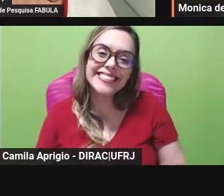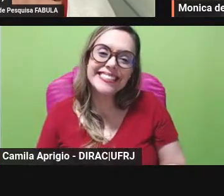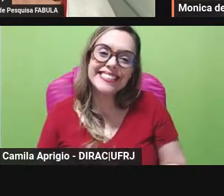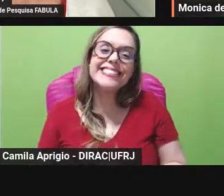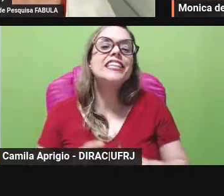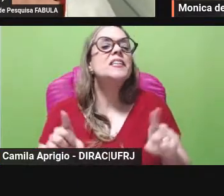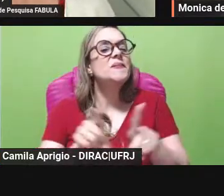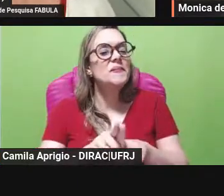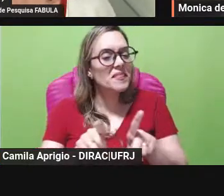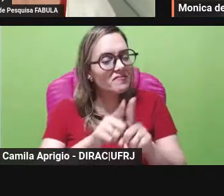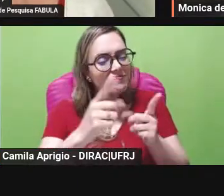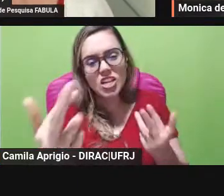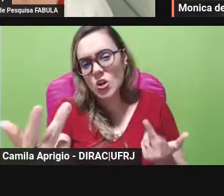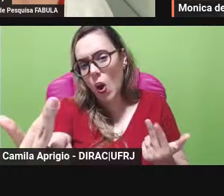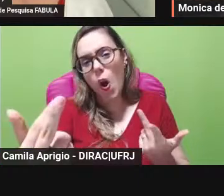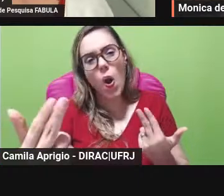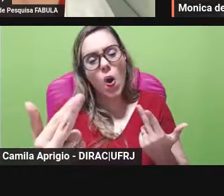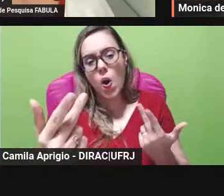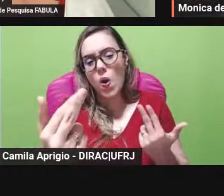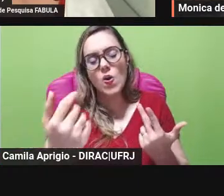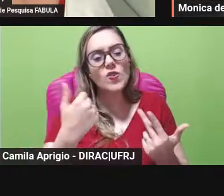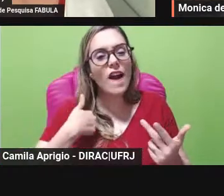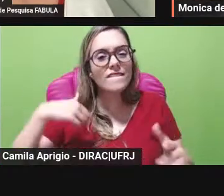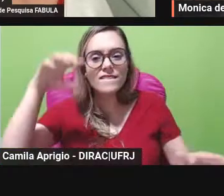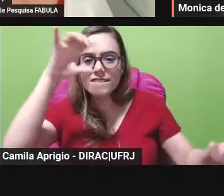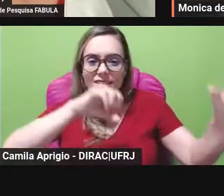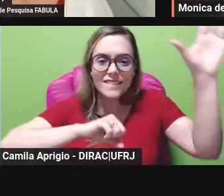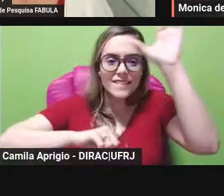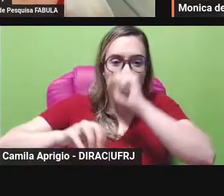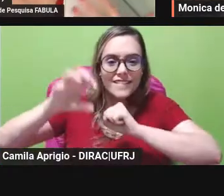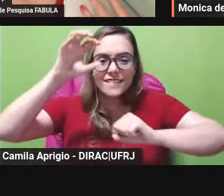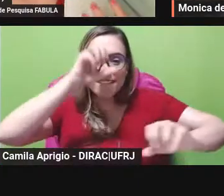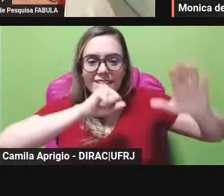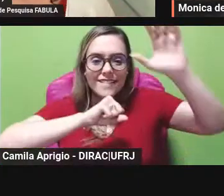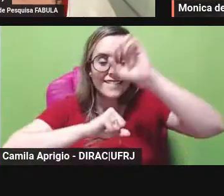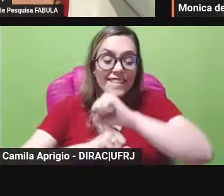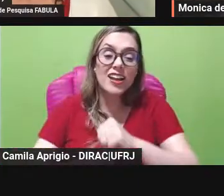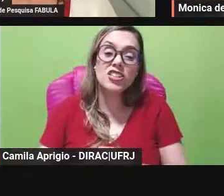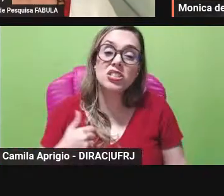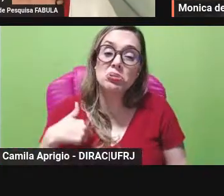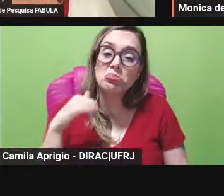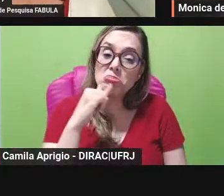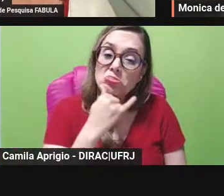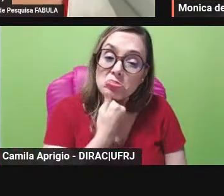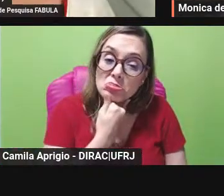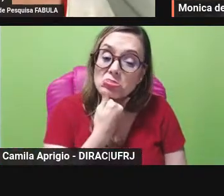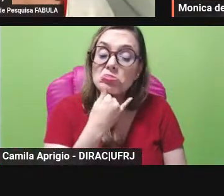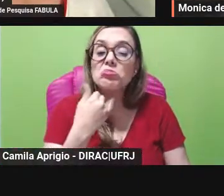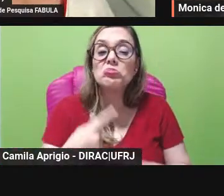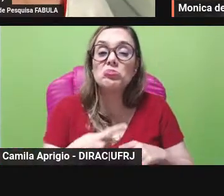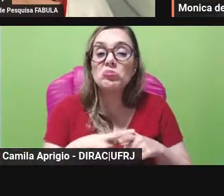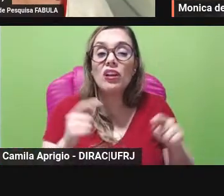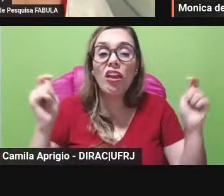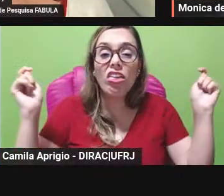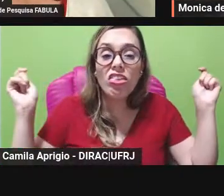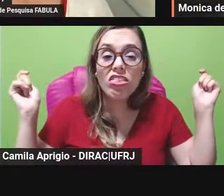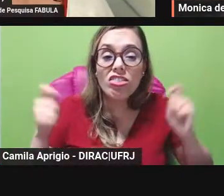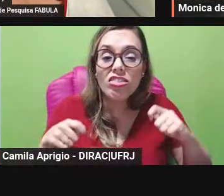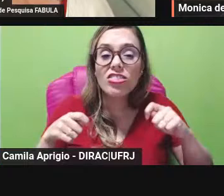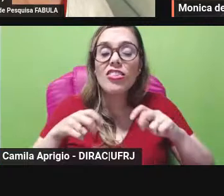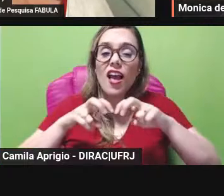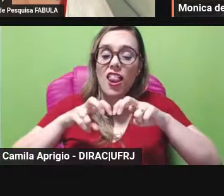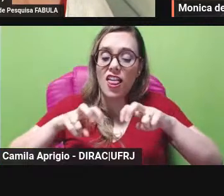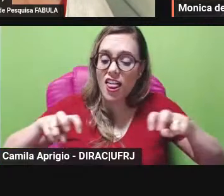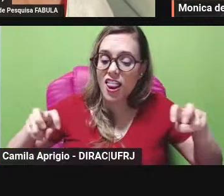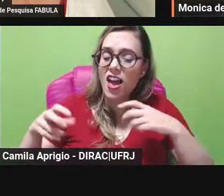demais e tô aqui lamentando que não seja presencial né pra gente poder é conversar essa conversa né